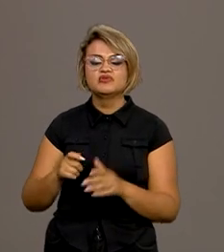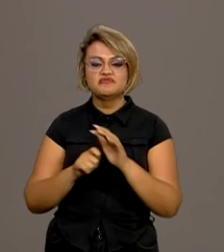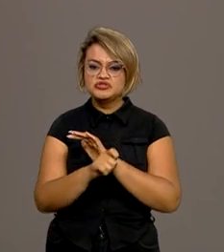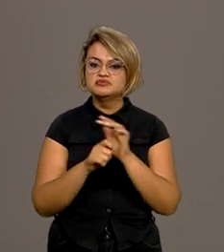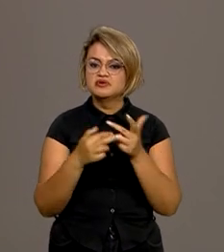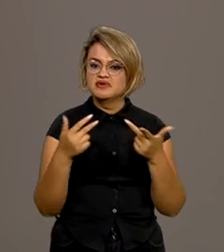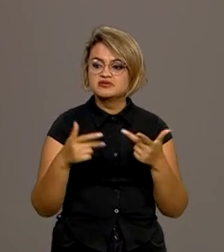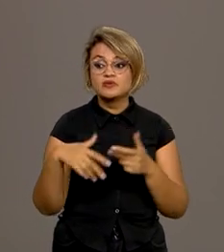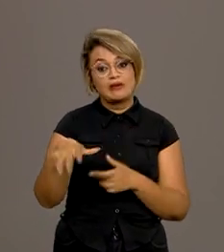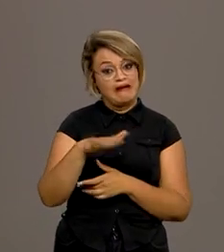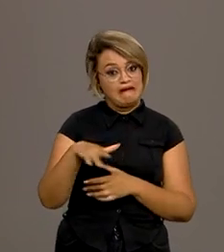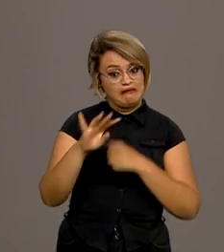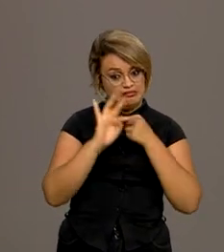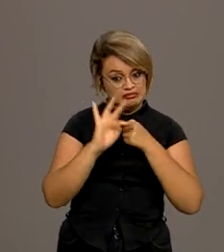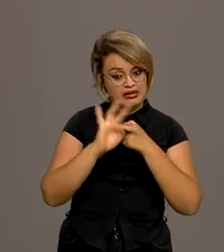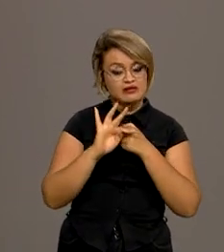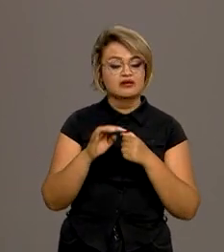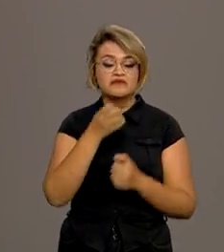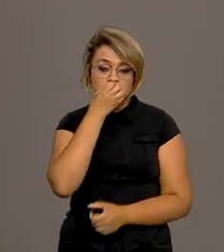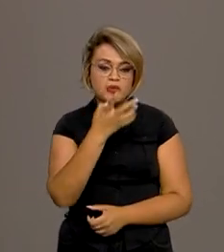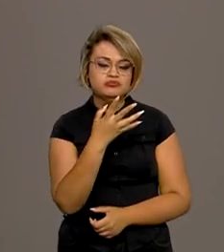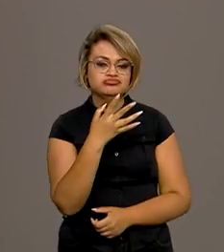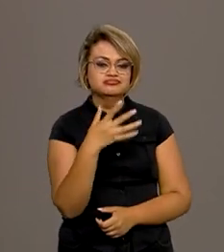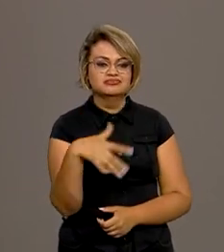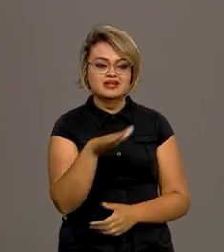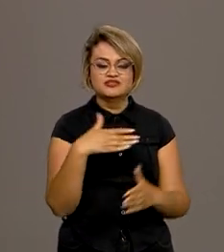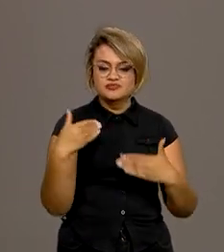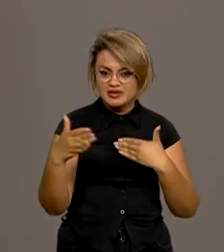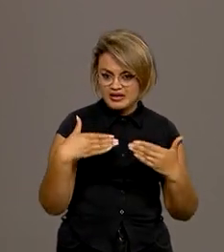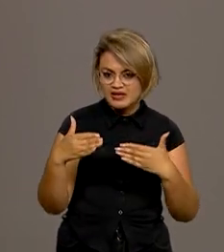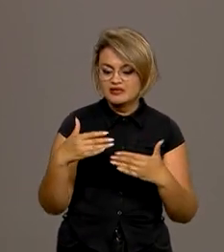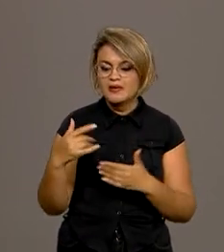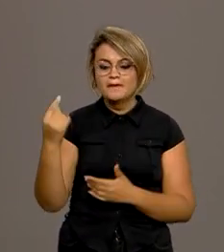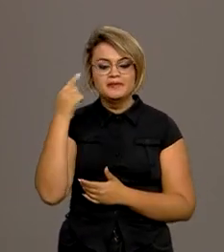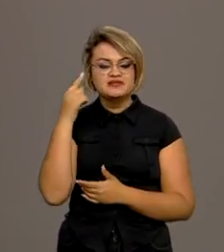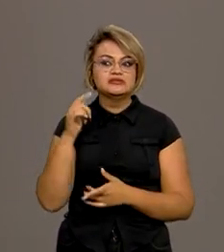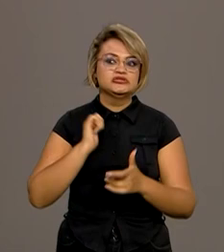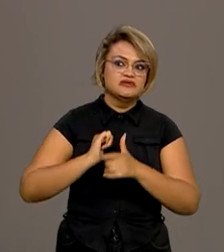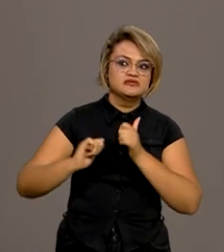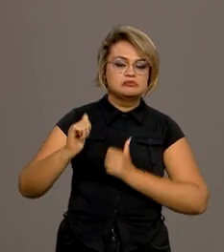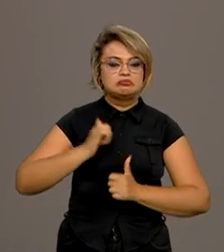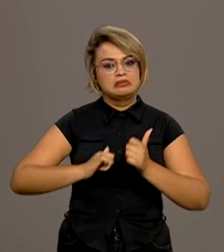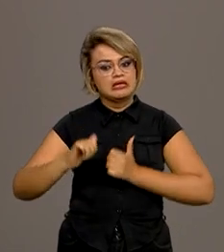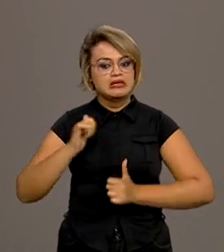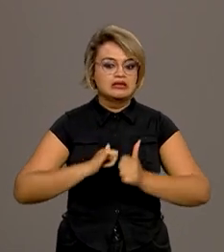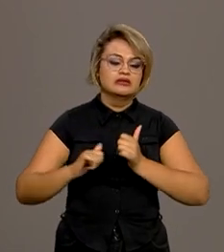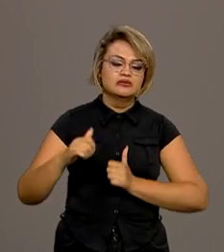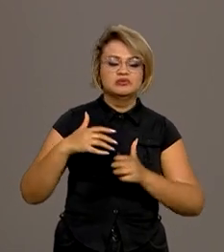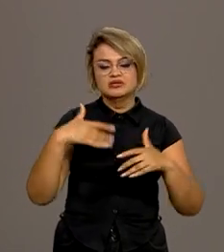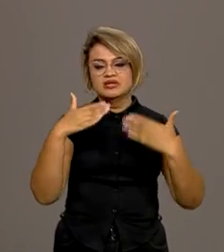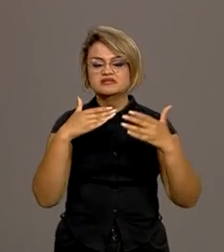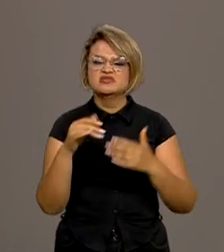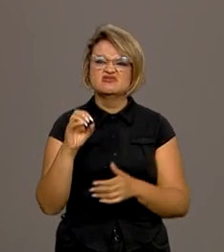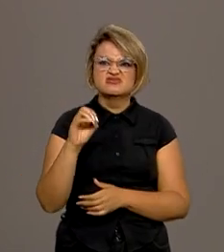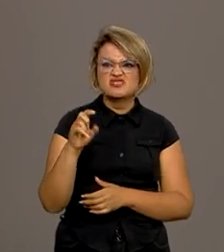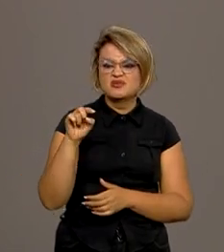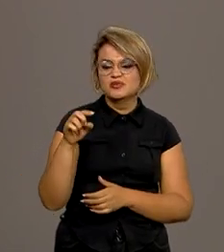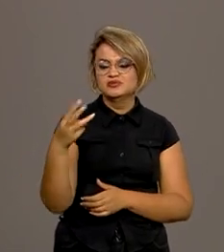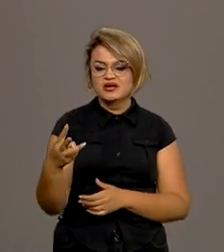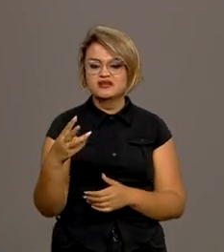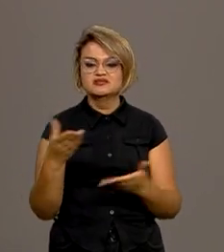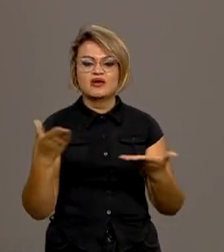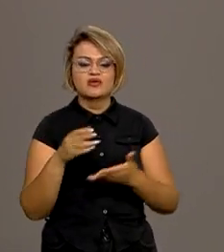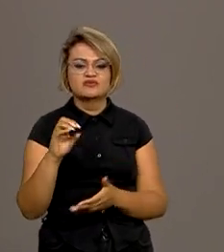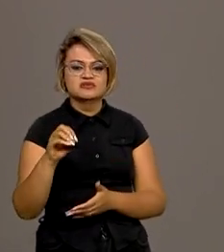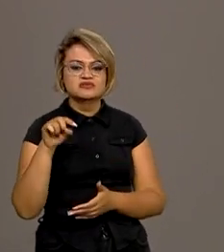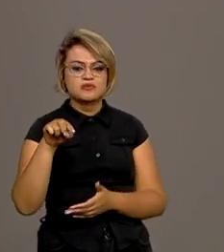ponto de vista técnico, surpreendeu o mercado, do ponto de vista que a gente aguardava um crescimento na faixa de 0,3, aí veio